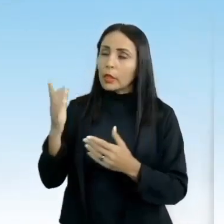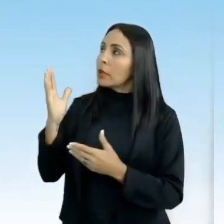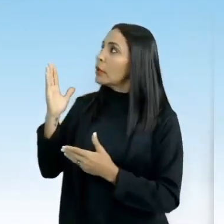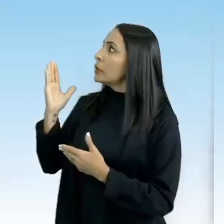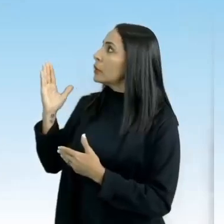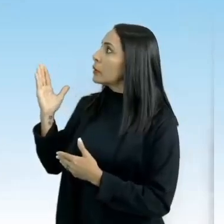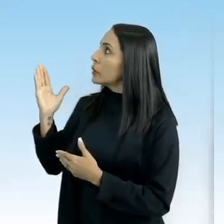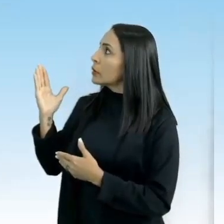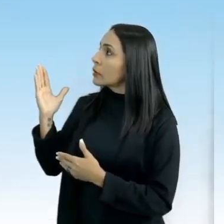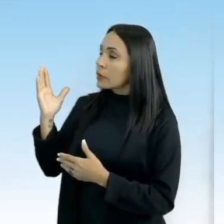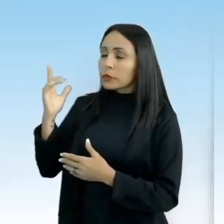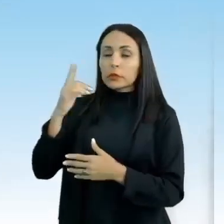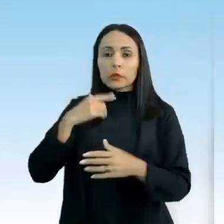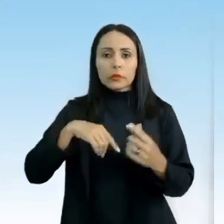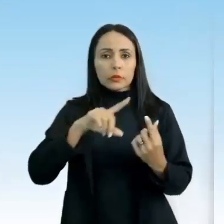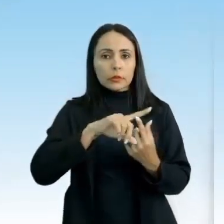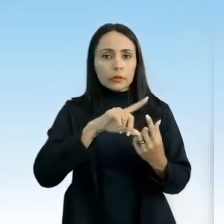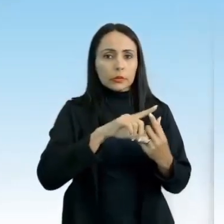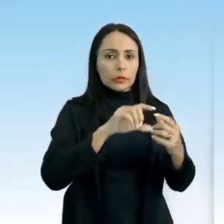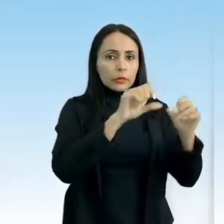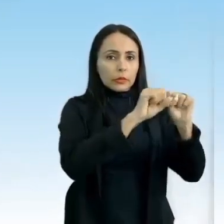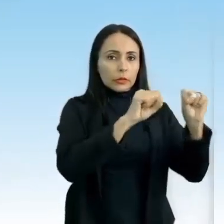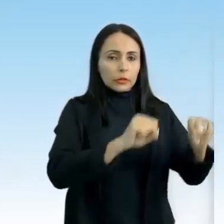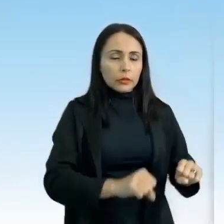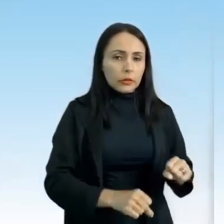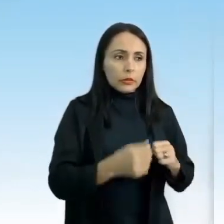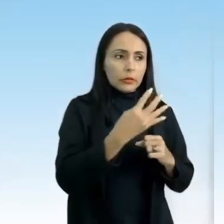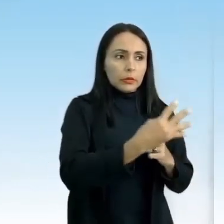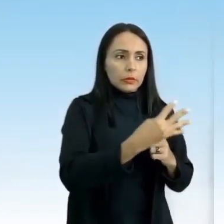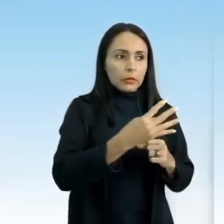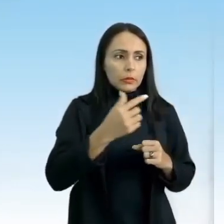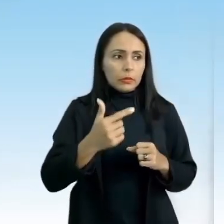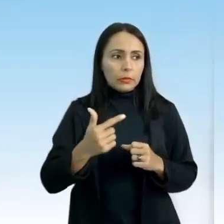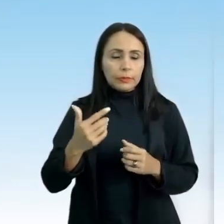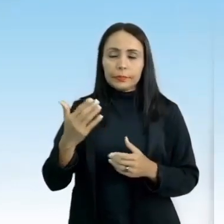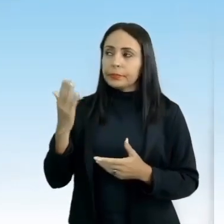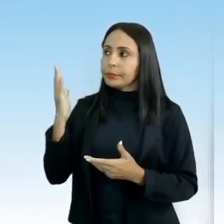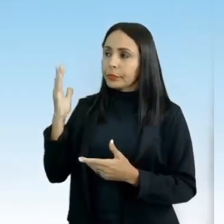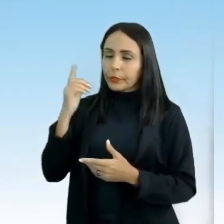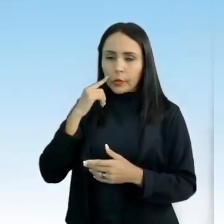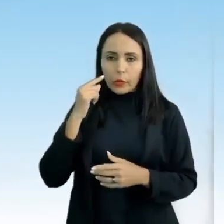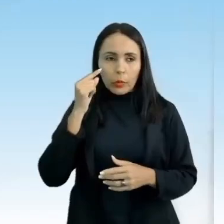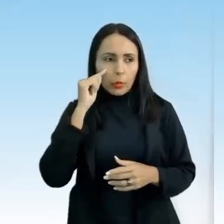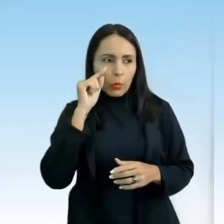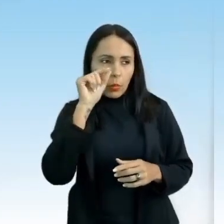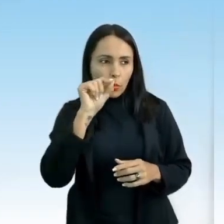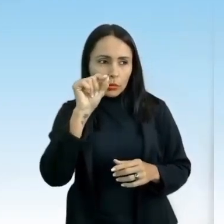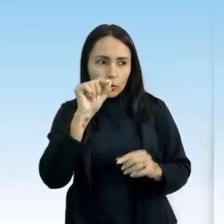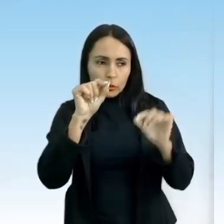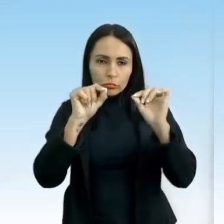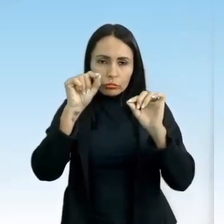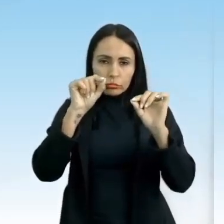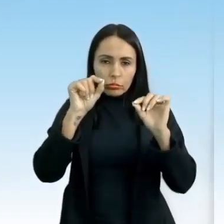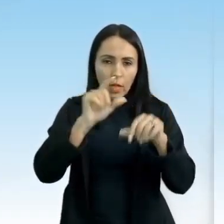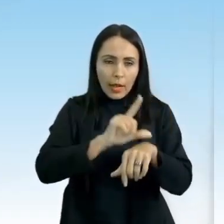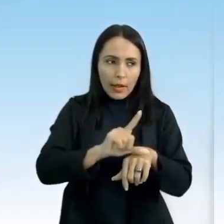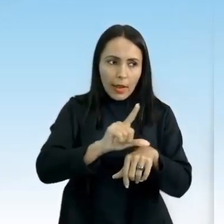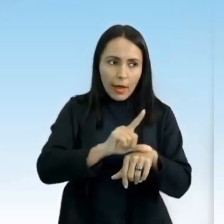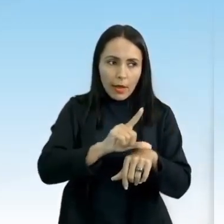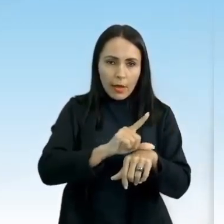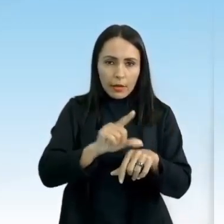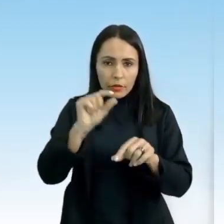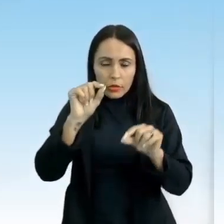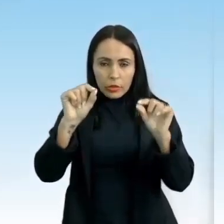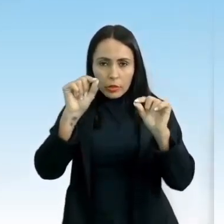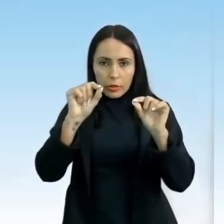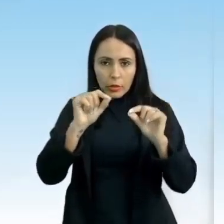E aqui, coloquei um tipo de sistema, que é o 4-4-2. A gente vai começar ali, olhando pelos pontinhos lilás, 4, no meio